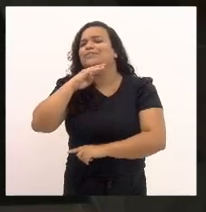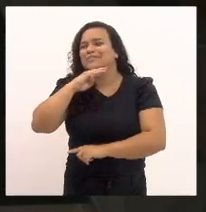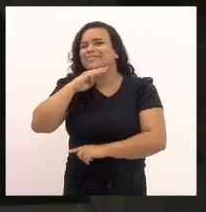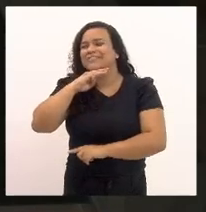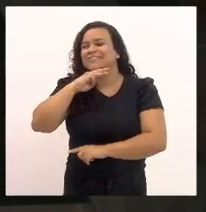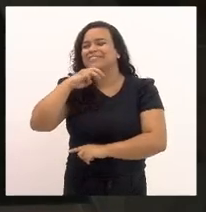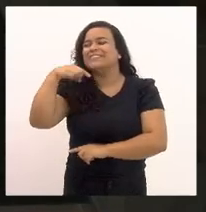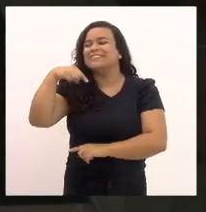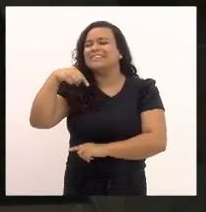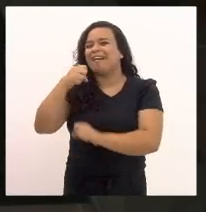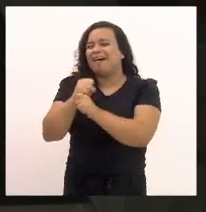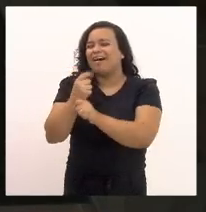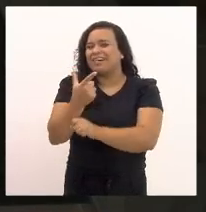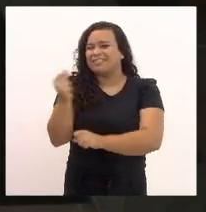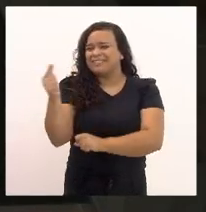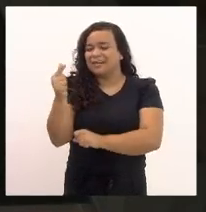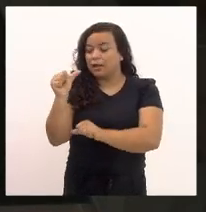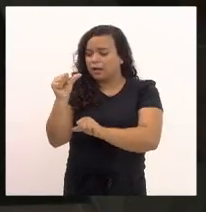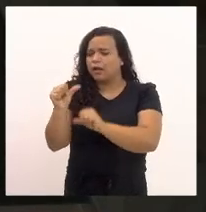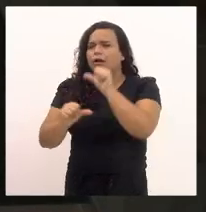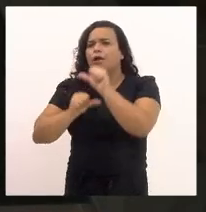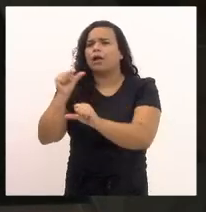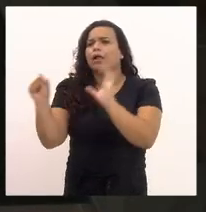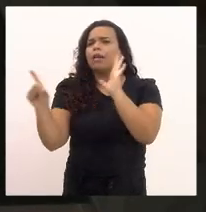alterou a Lei 8.269,